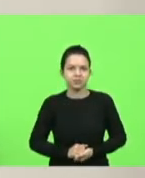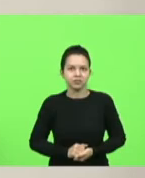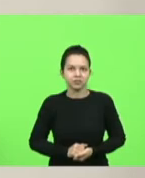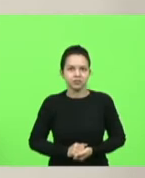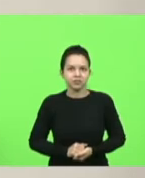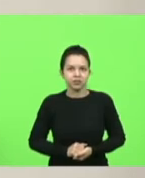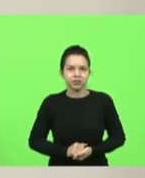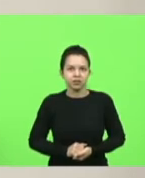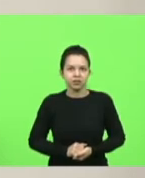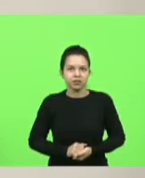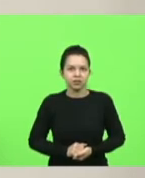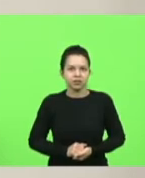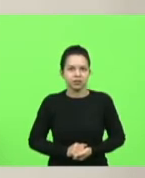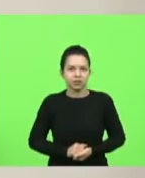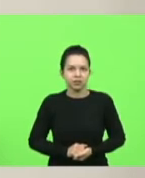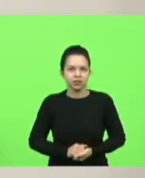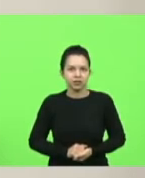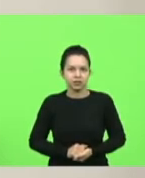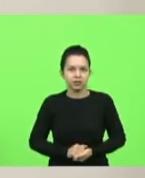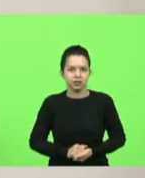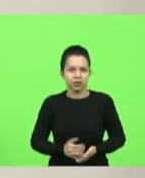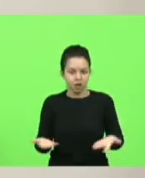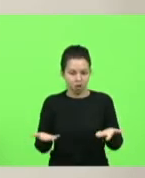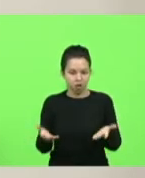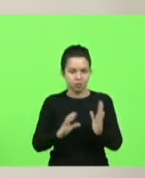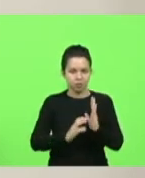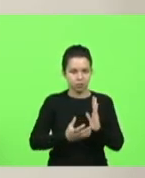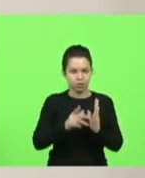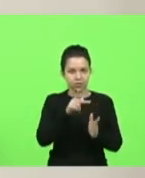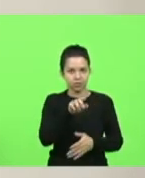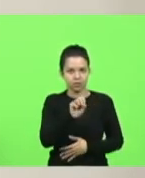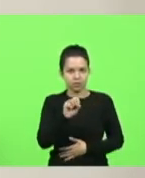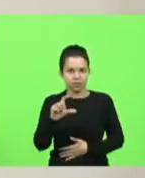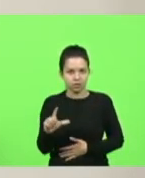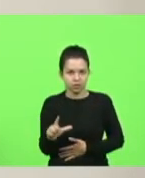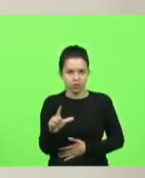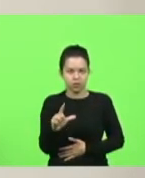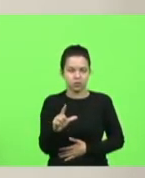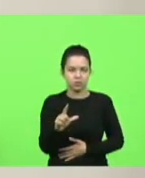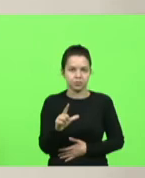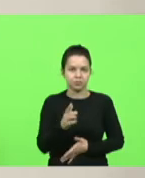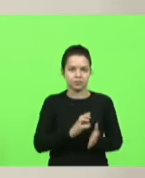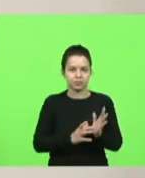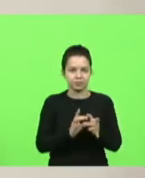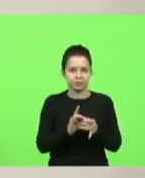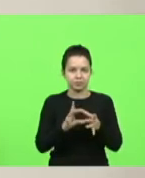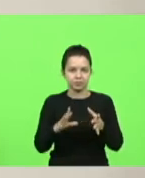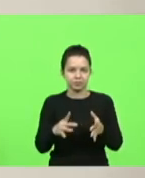bloco PSL partido liberal por 15 minutos